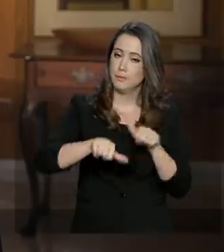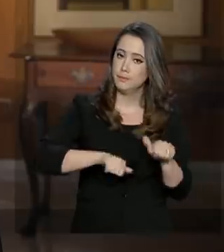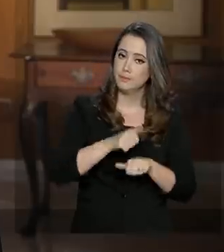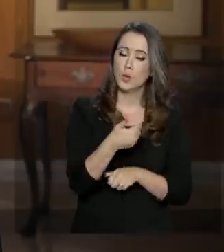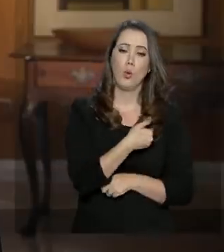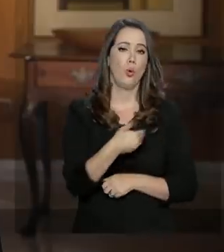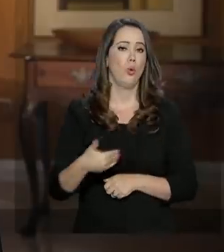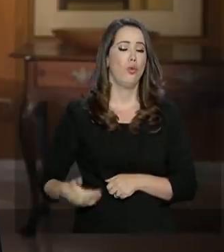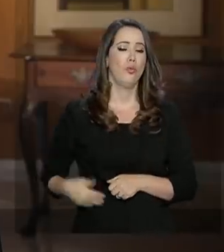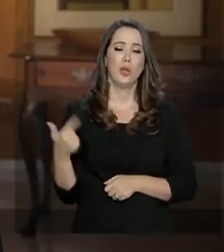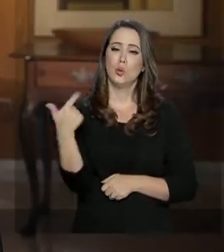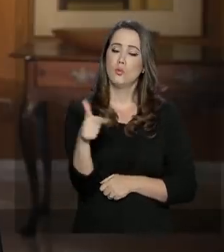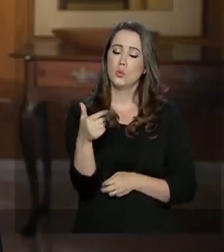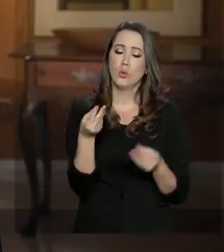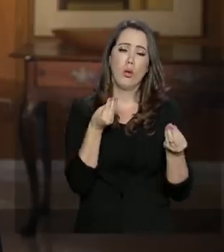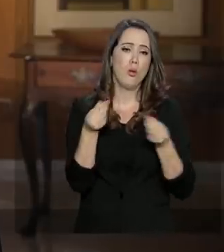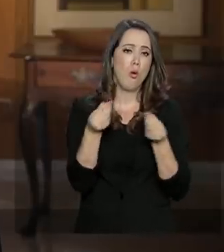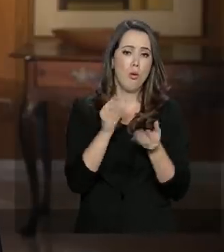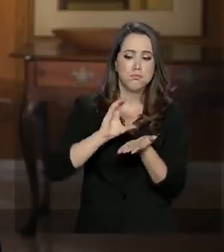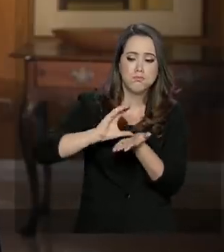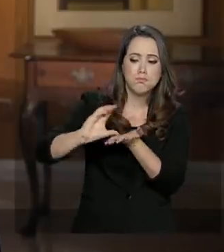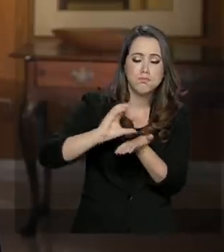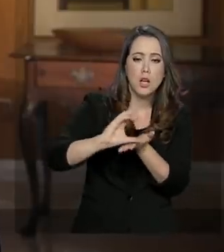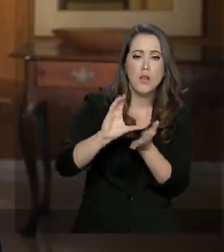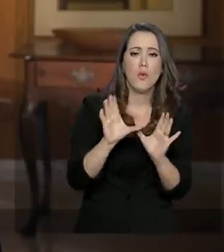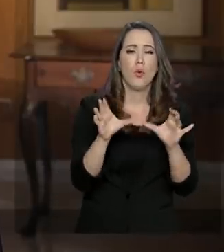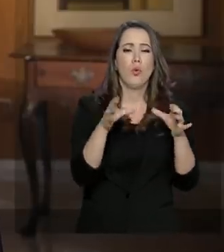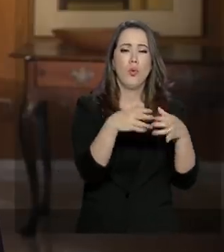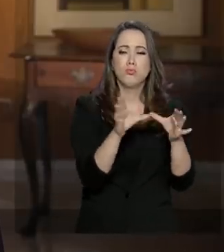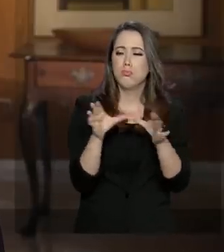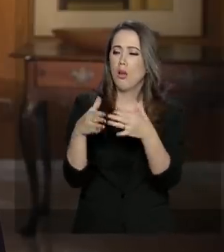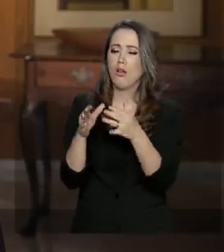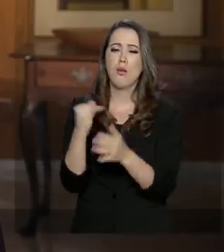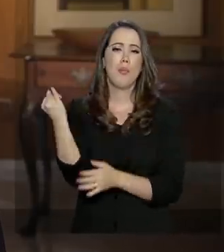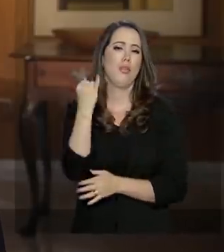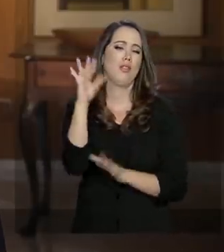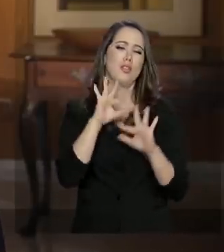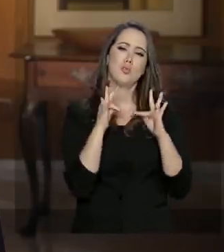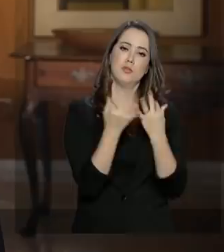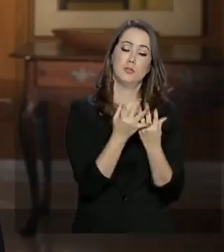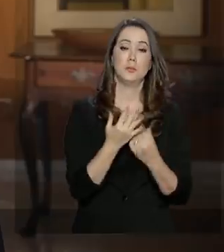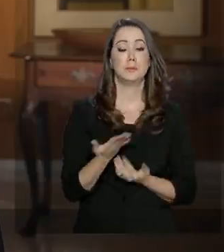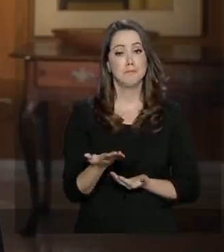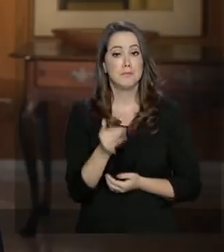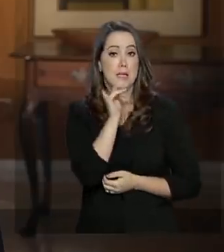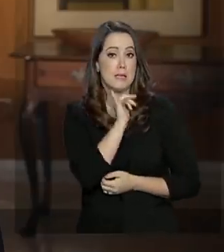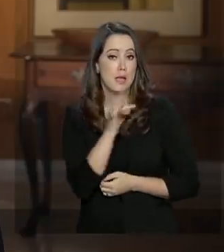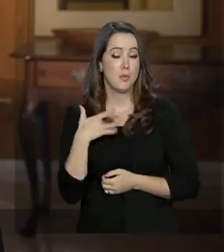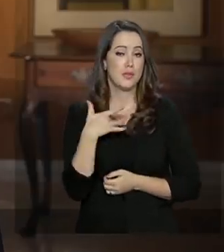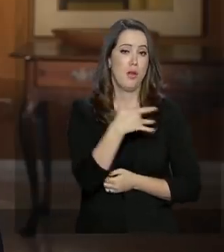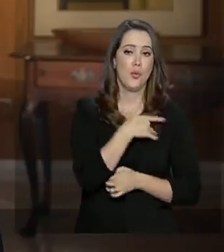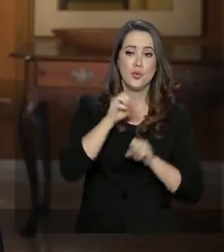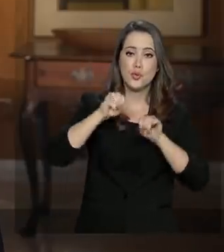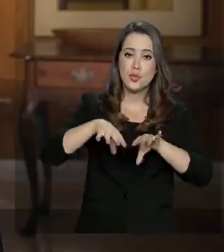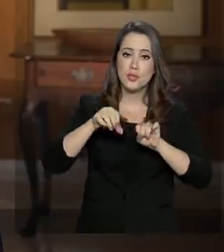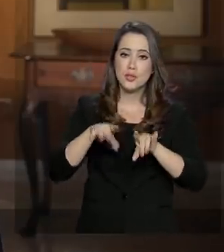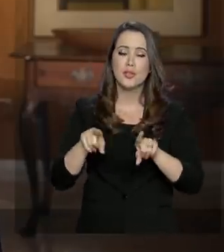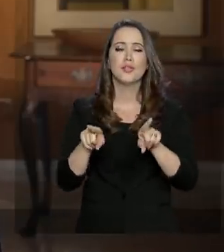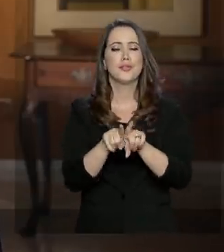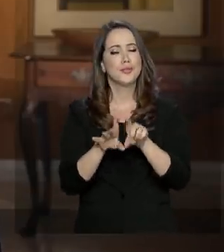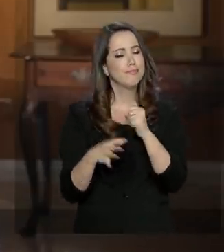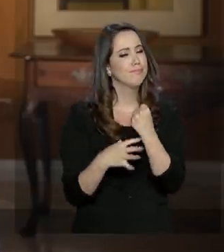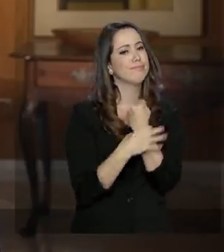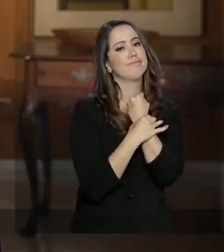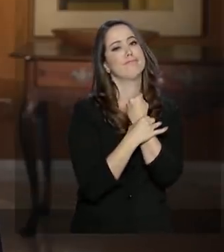o governo não terá condições de investir nas áreas mais importantes para as famílias, como saúde, educação e